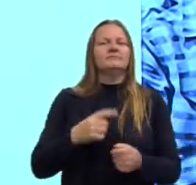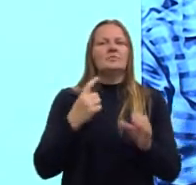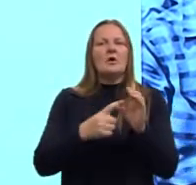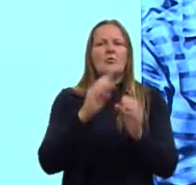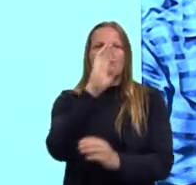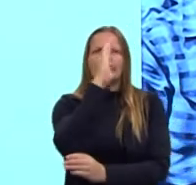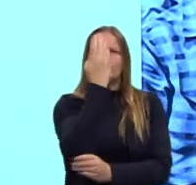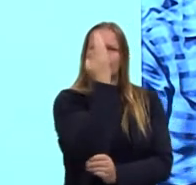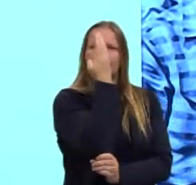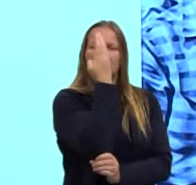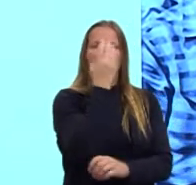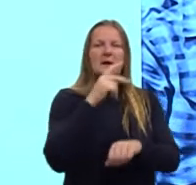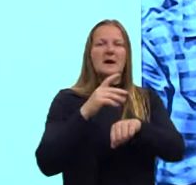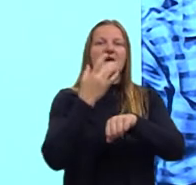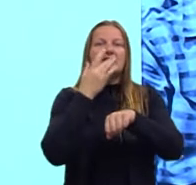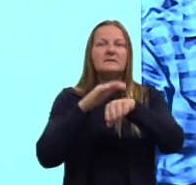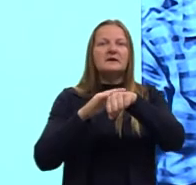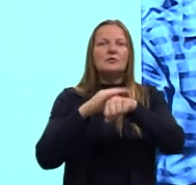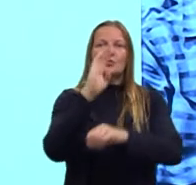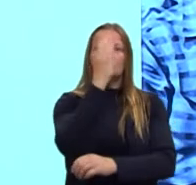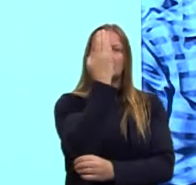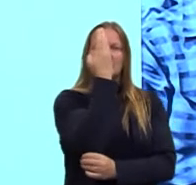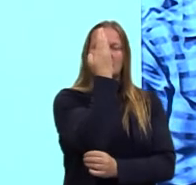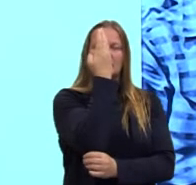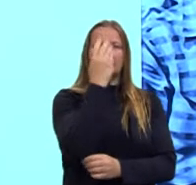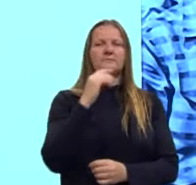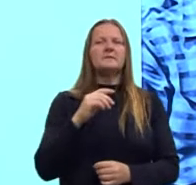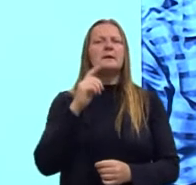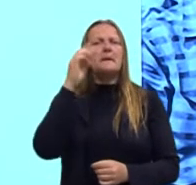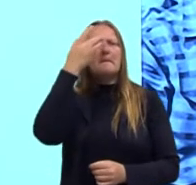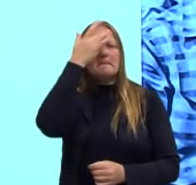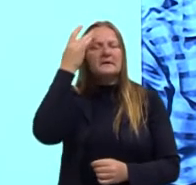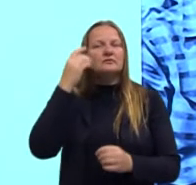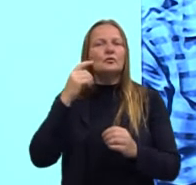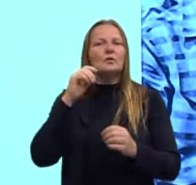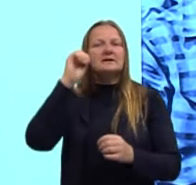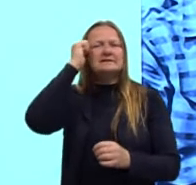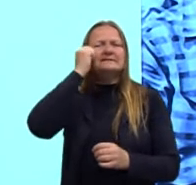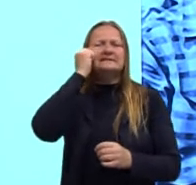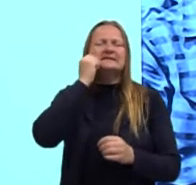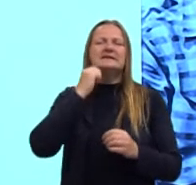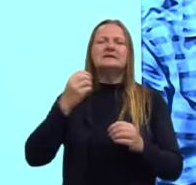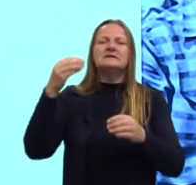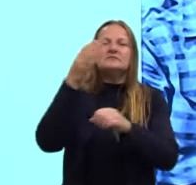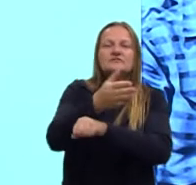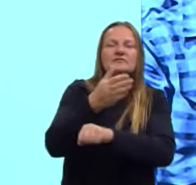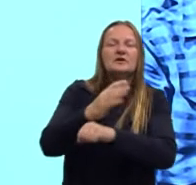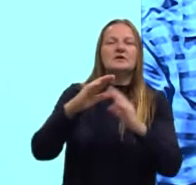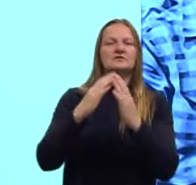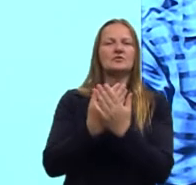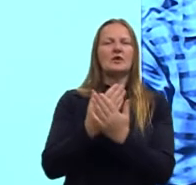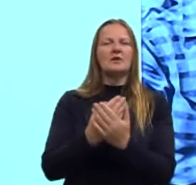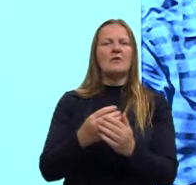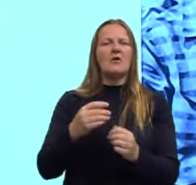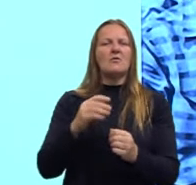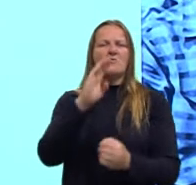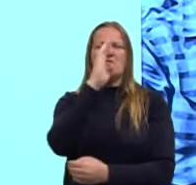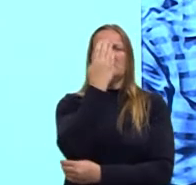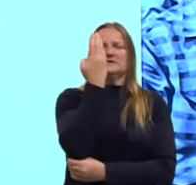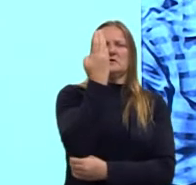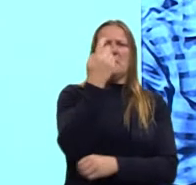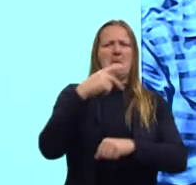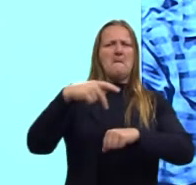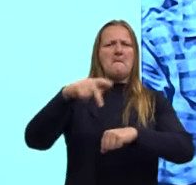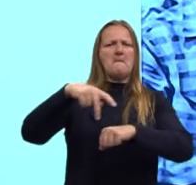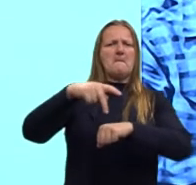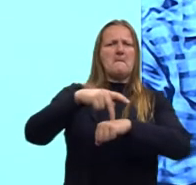traição. Então eles estão dizendo que pessoas negras poderem frequentar um colégio é trair a pátria, é um absurdo,